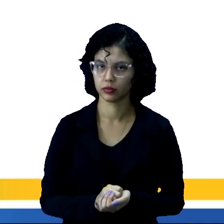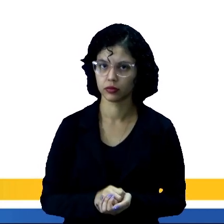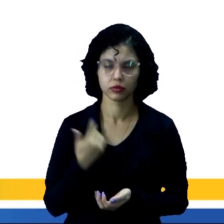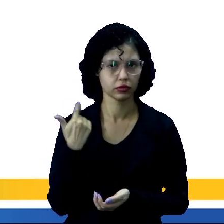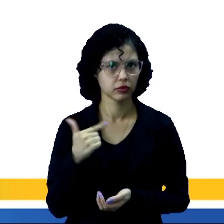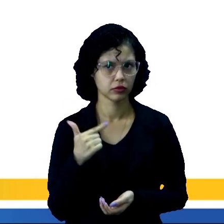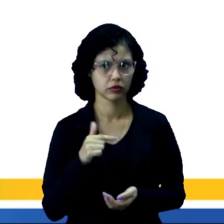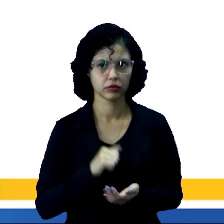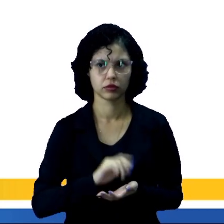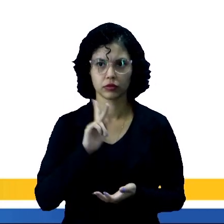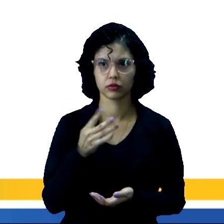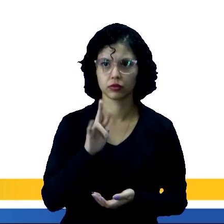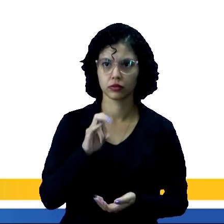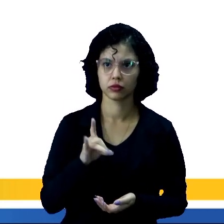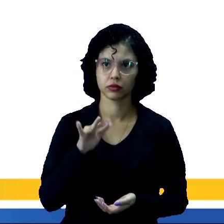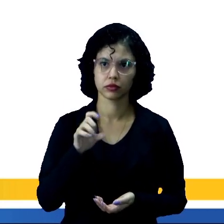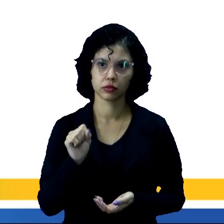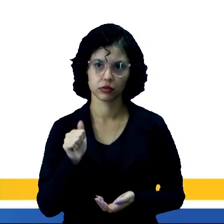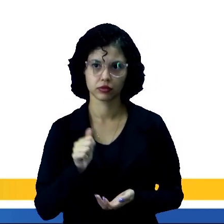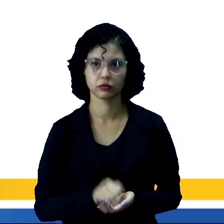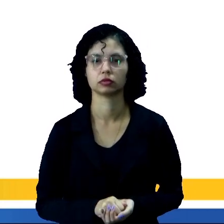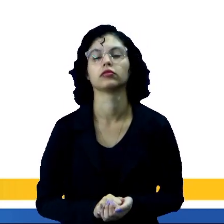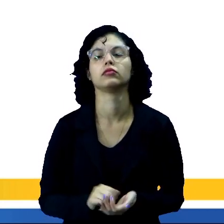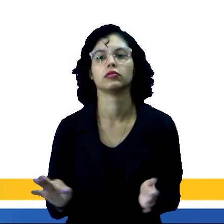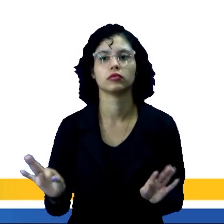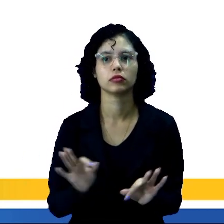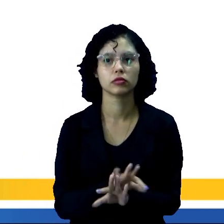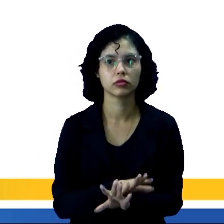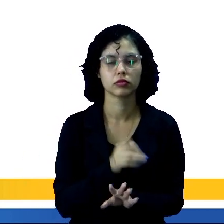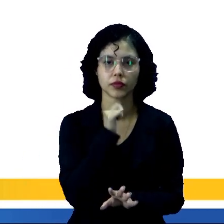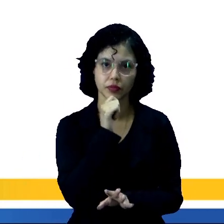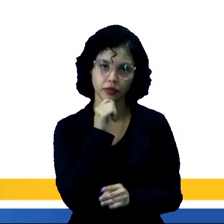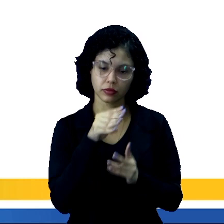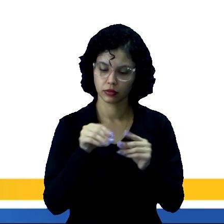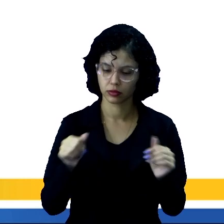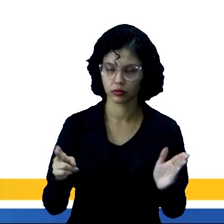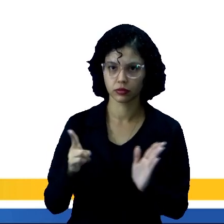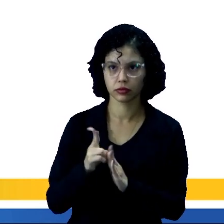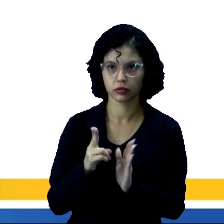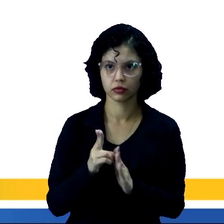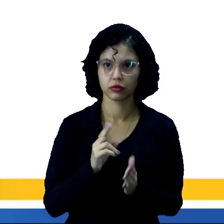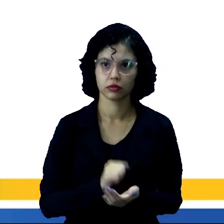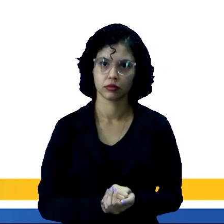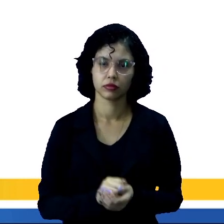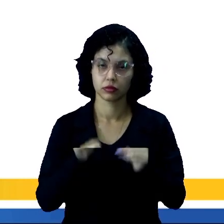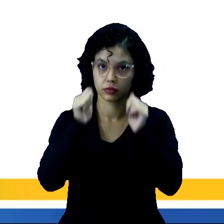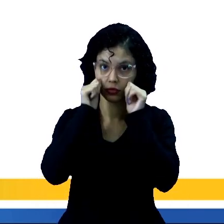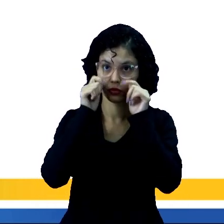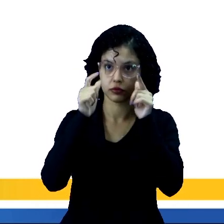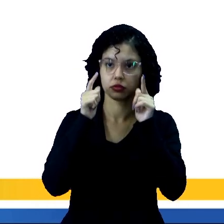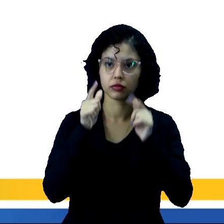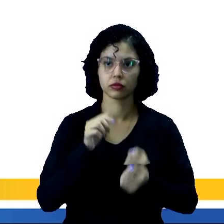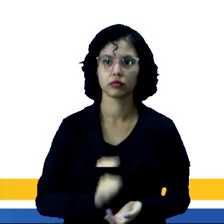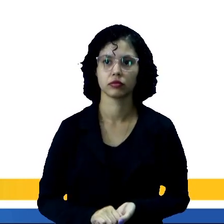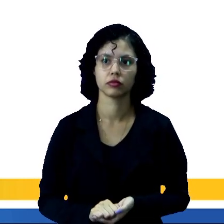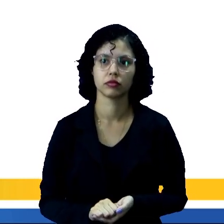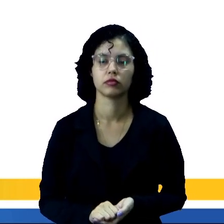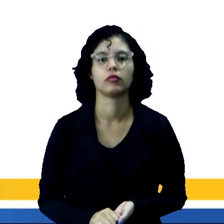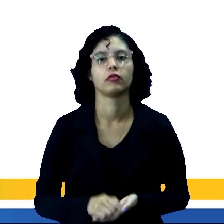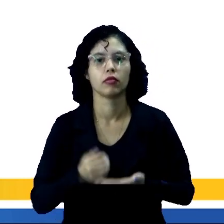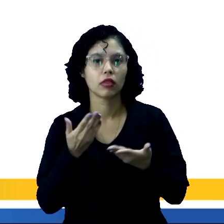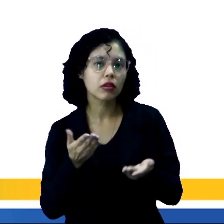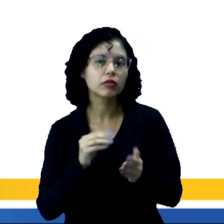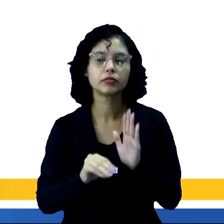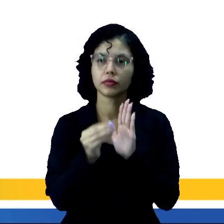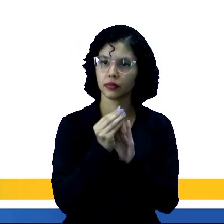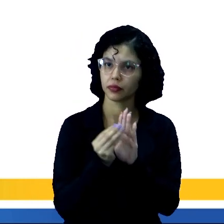terras homologadas ou consideradas definitivamente terras indígenas. E eu gostaria mais uma vez de chamar a sua atenção para que nesses